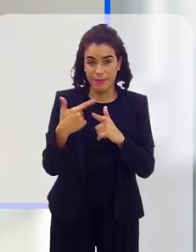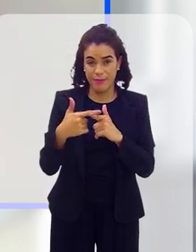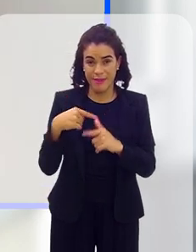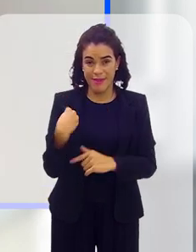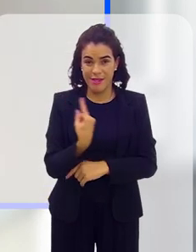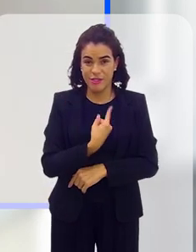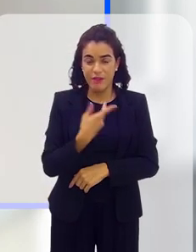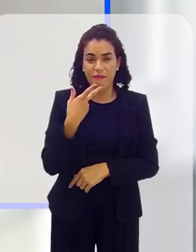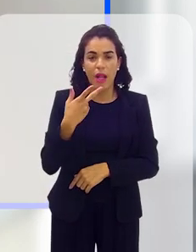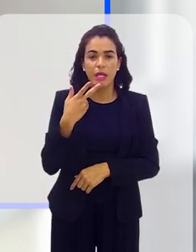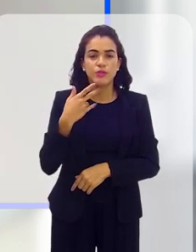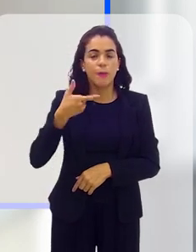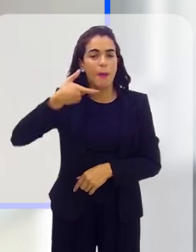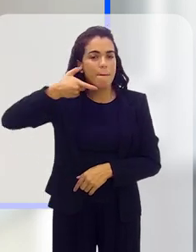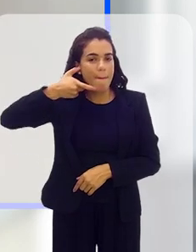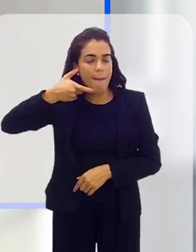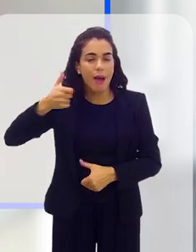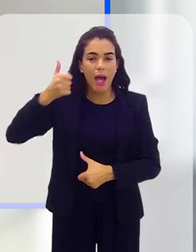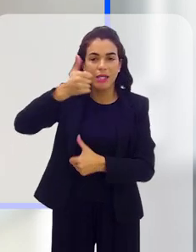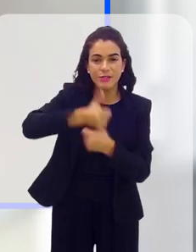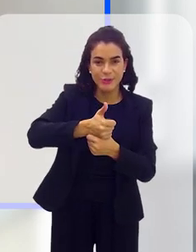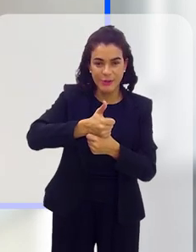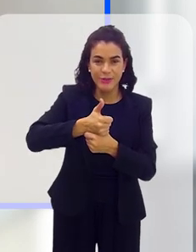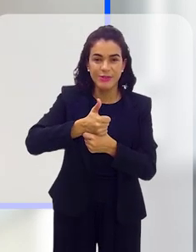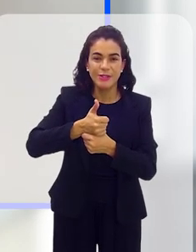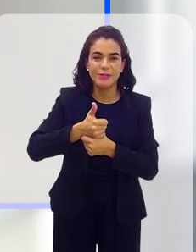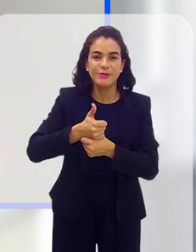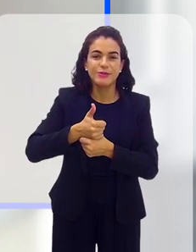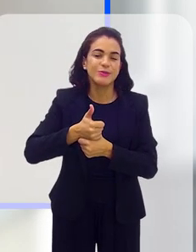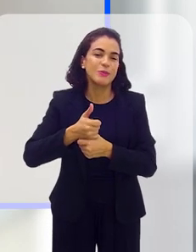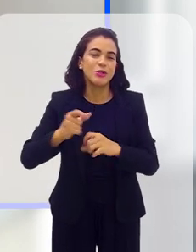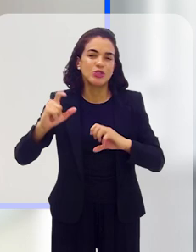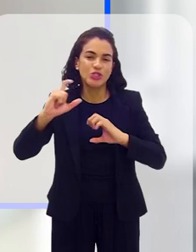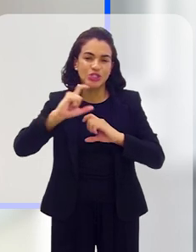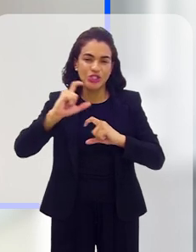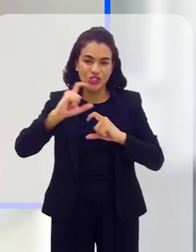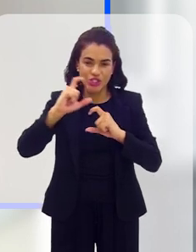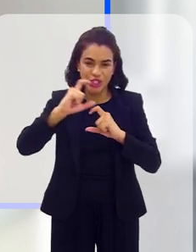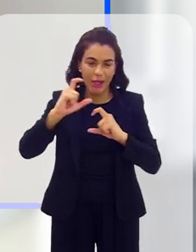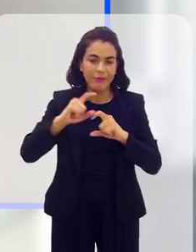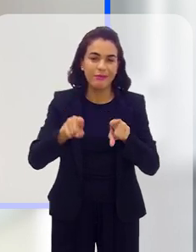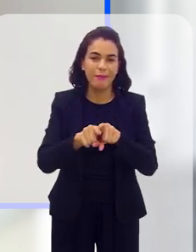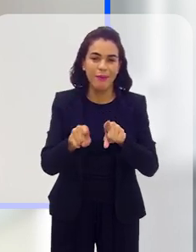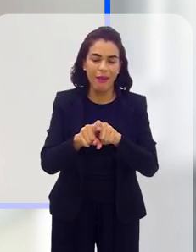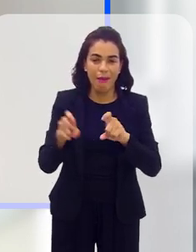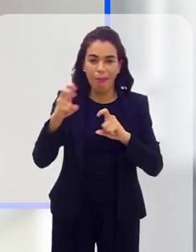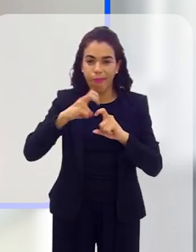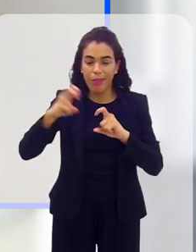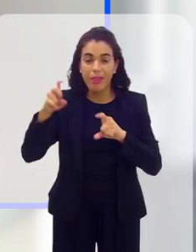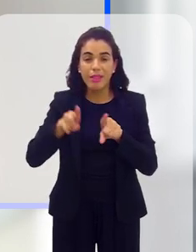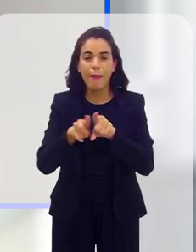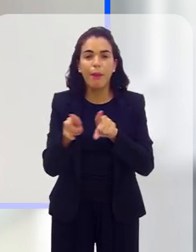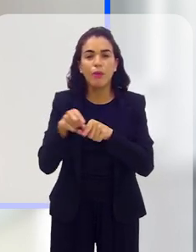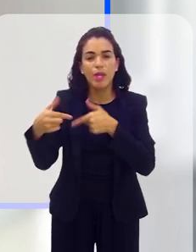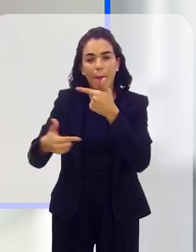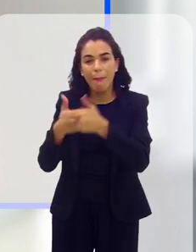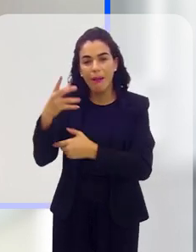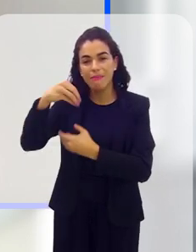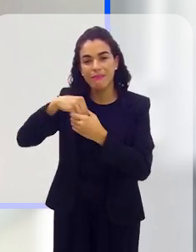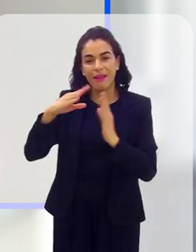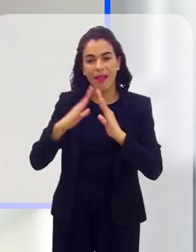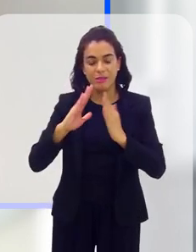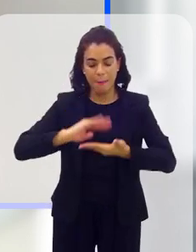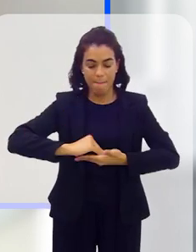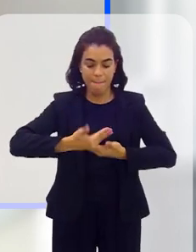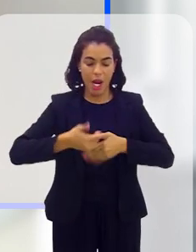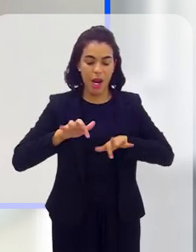porque a gente vê, enfim, telemarketing sendo substituídos por chats virtuais, tem a questão hoje em dia do home office